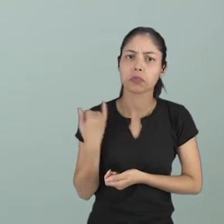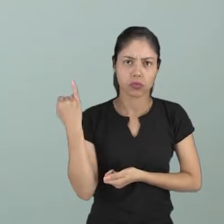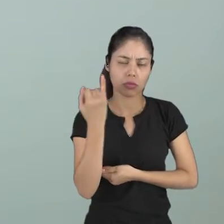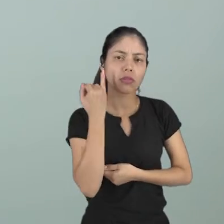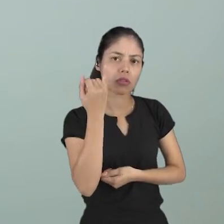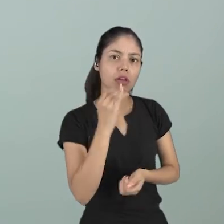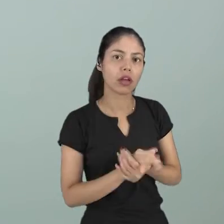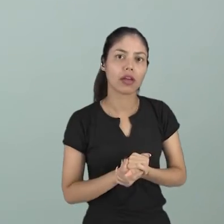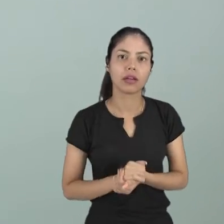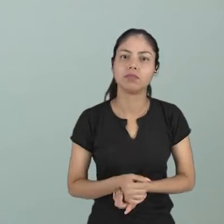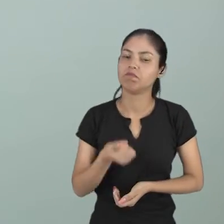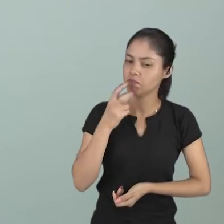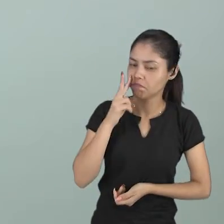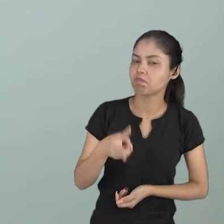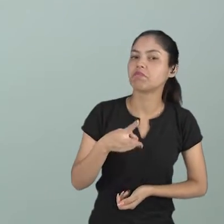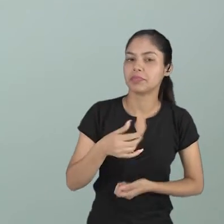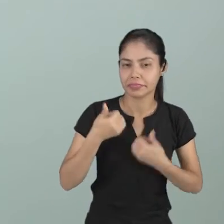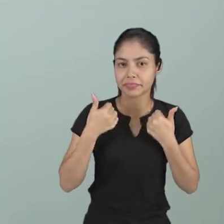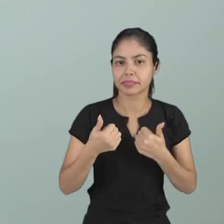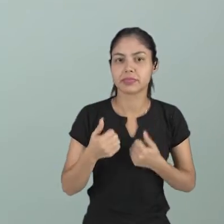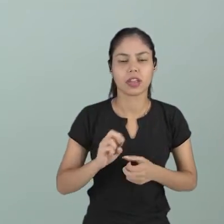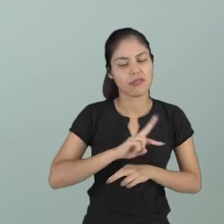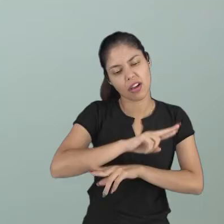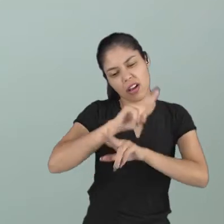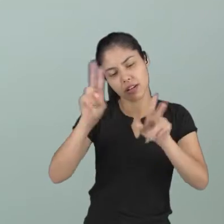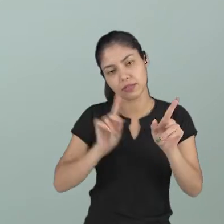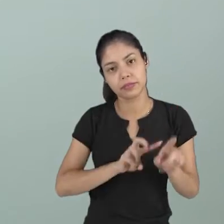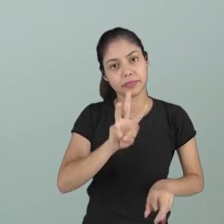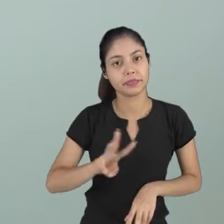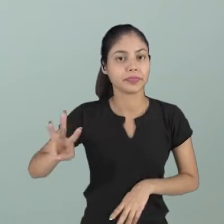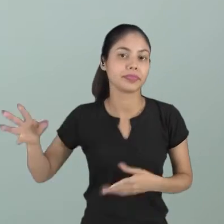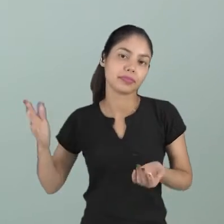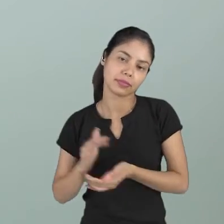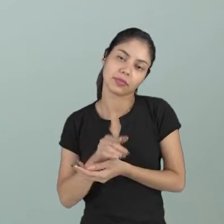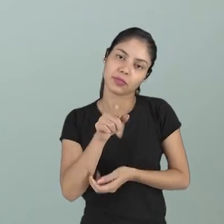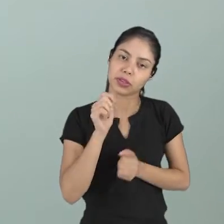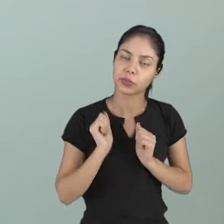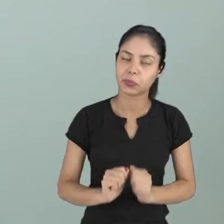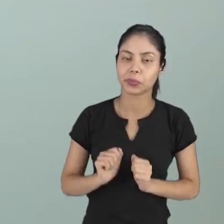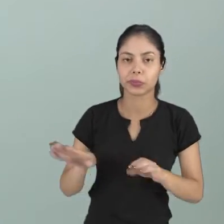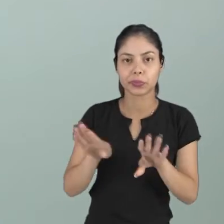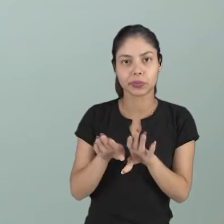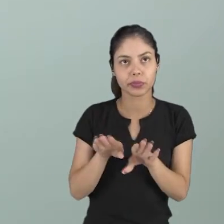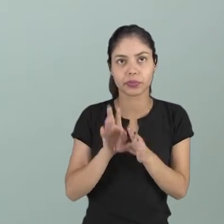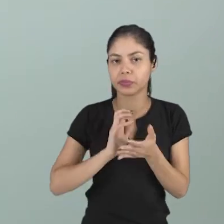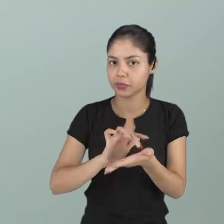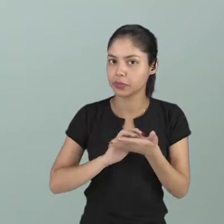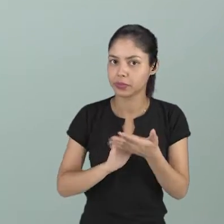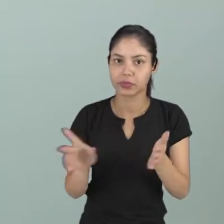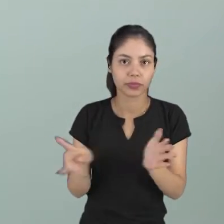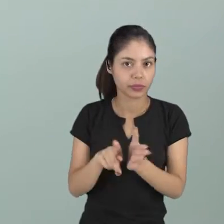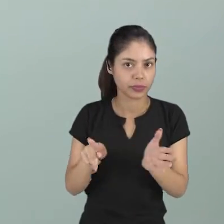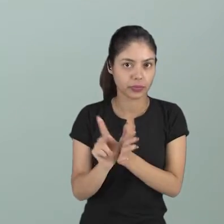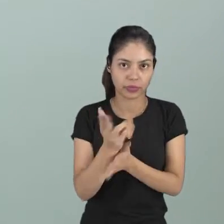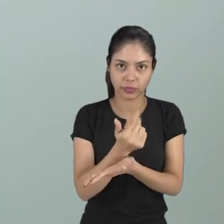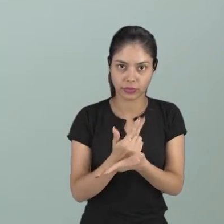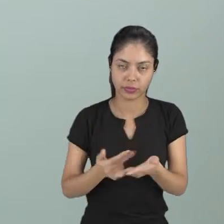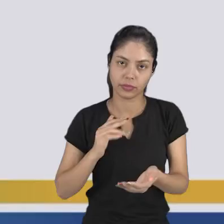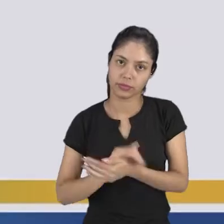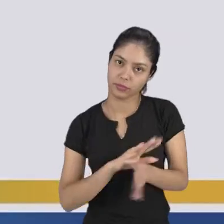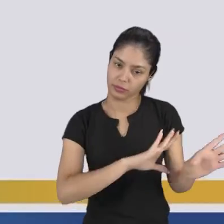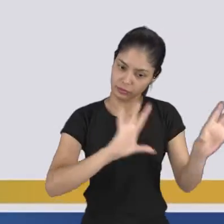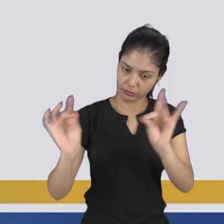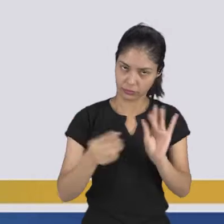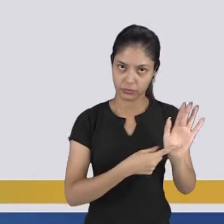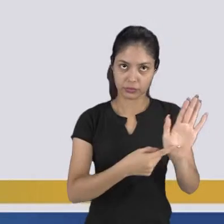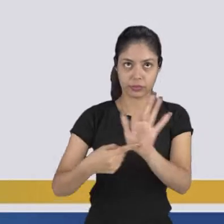vale a pena conferir. Tem vários sites, vários programas que você mesmo pode fazer a sua própria arte. E eu trago